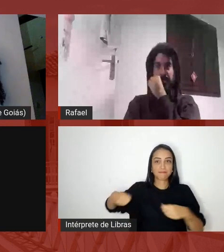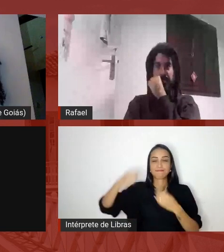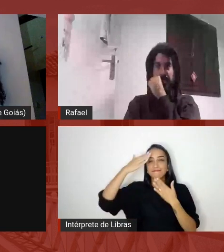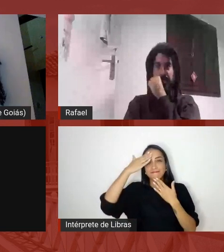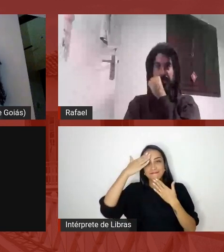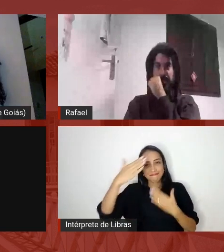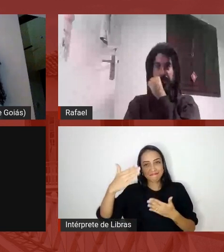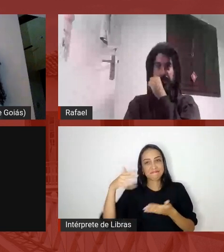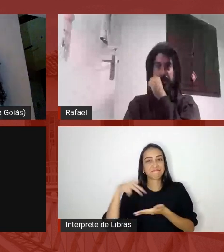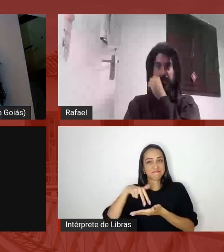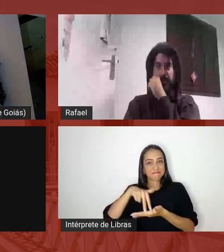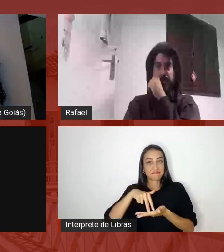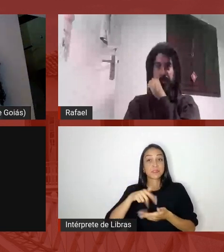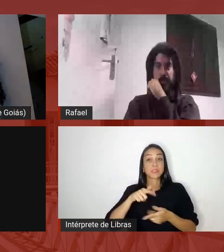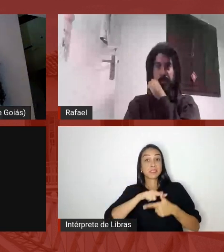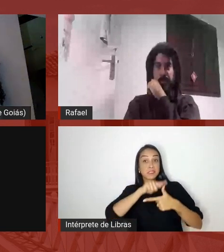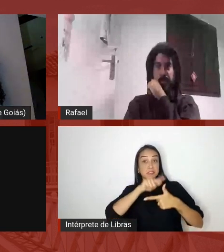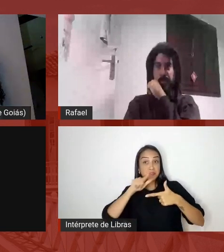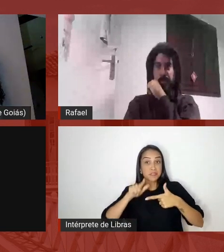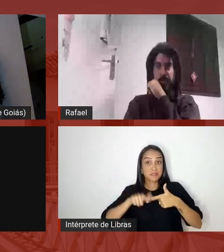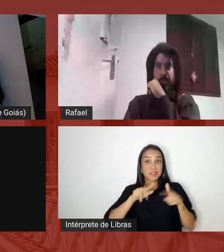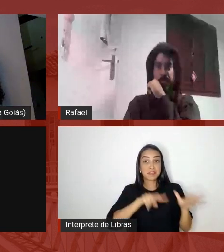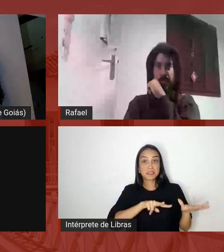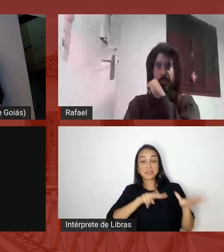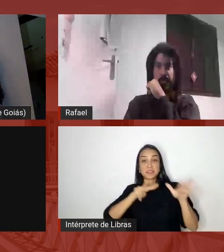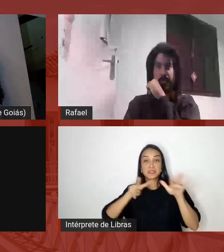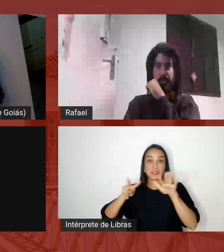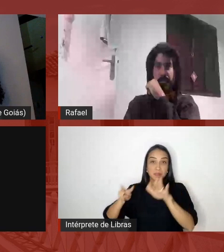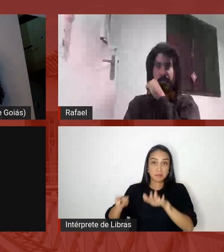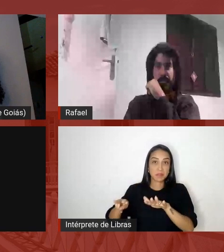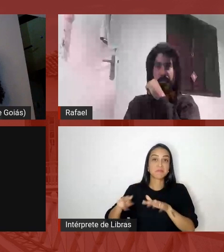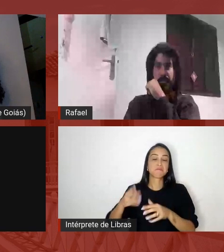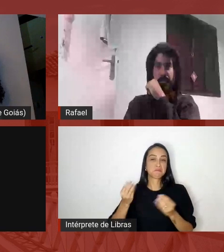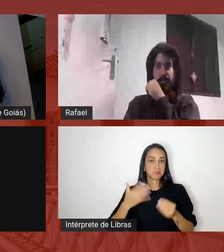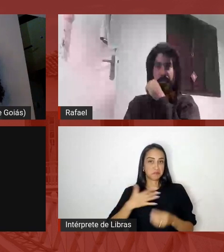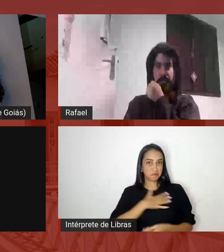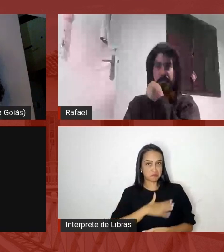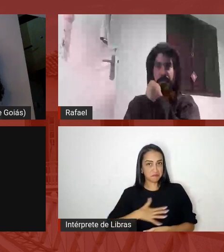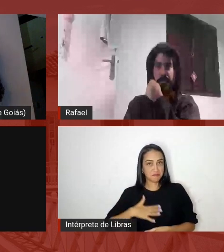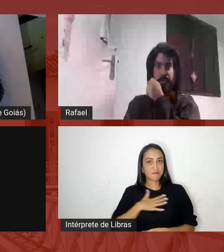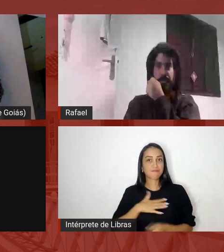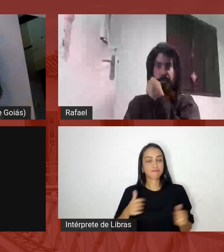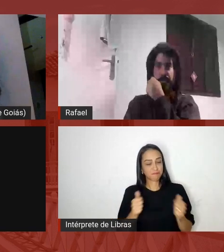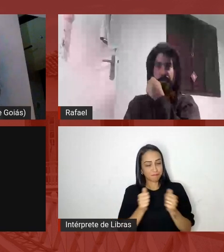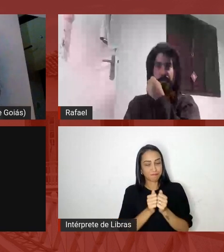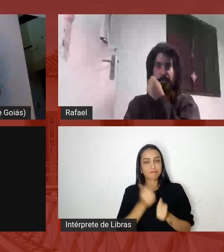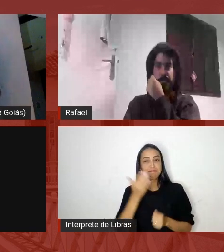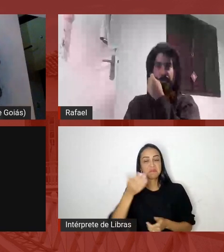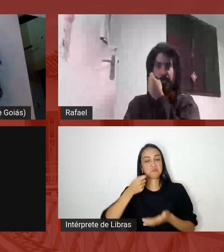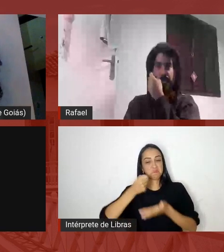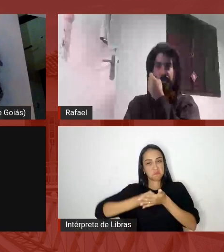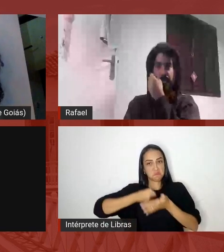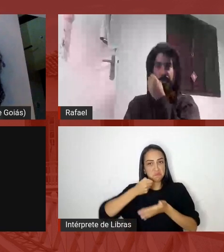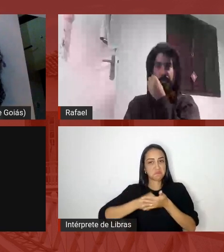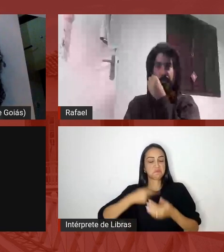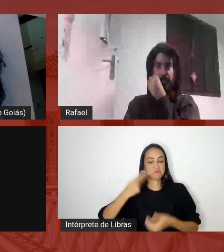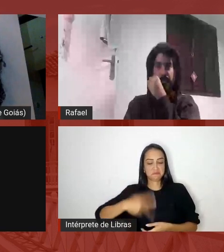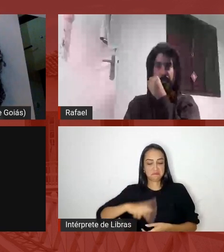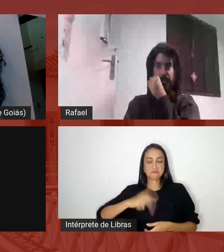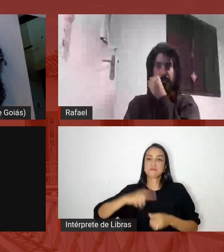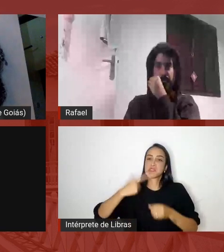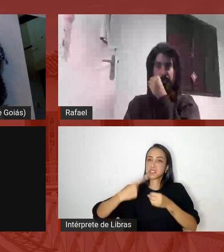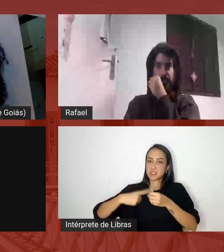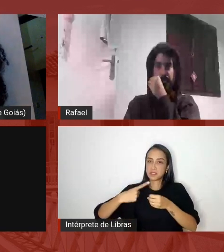a segunda vez na semana que a gente tá junto aqui muito feliz por estar com você pessoa de luta aqui nessa cidade então tá